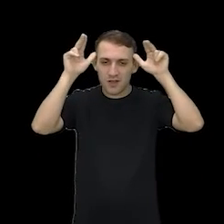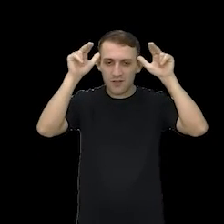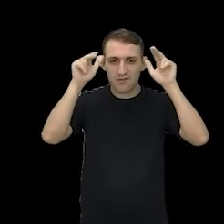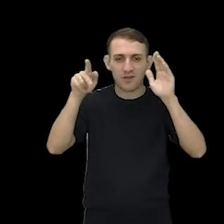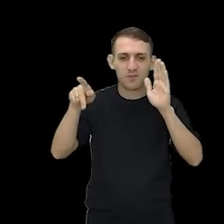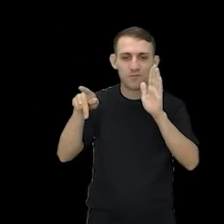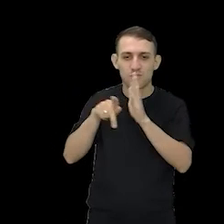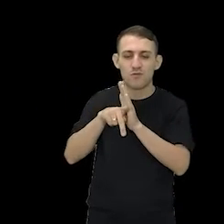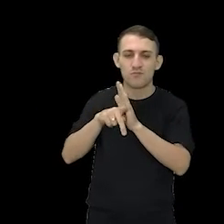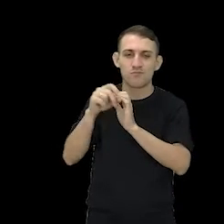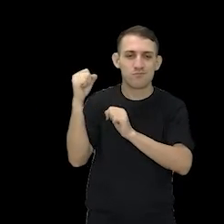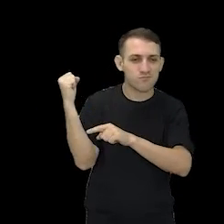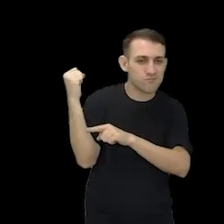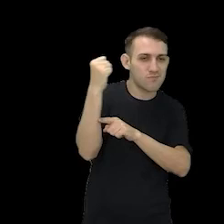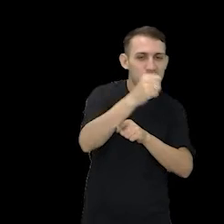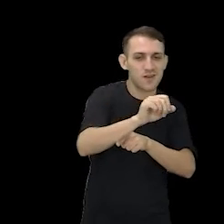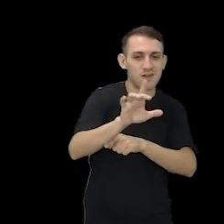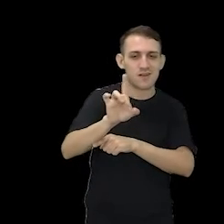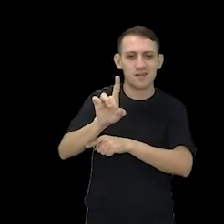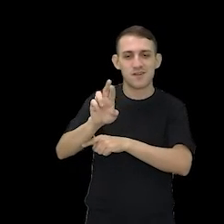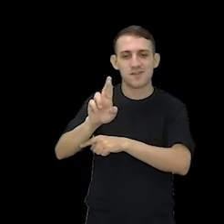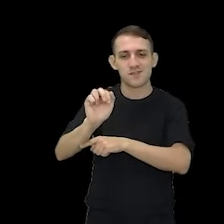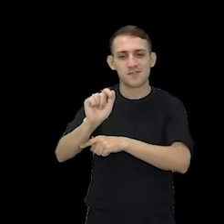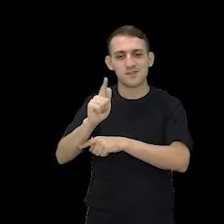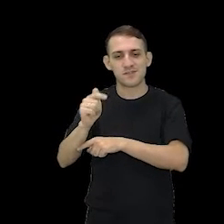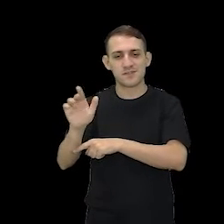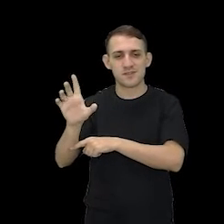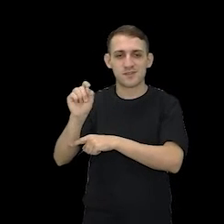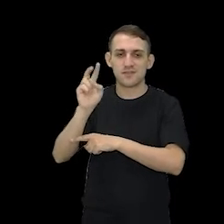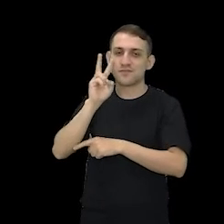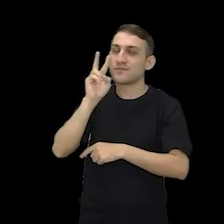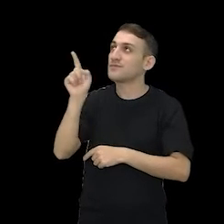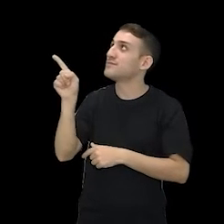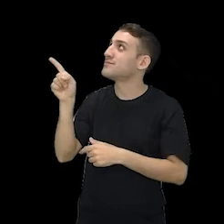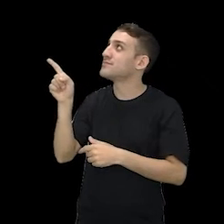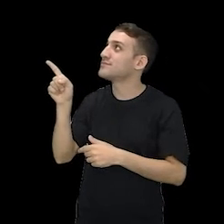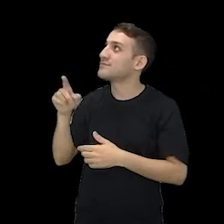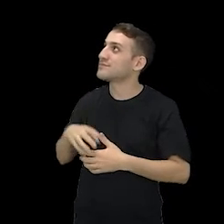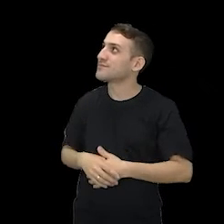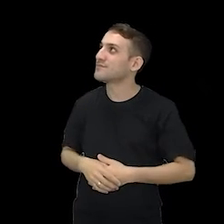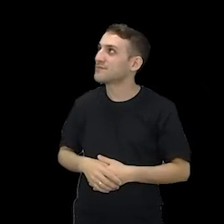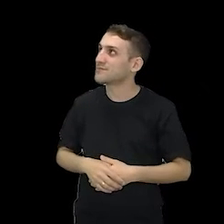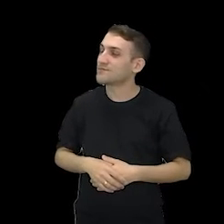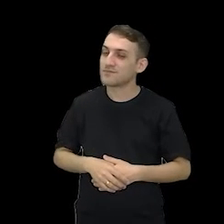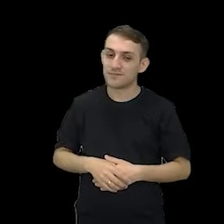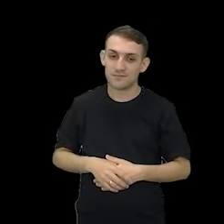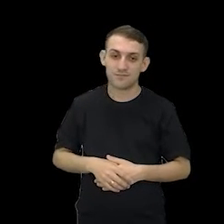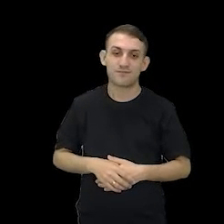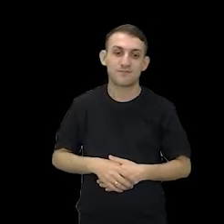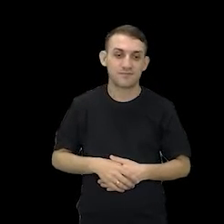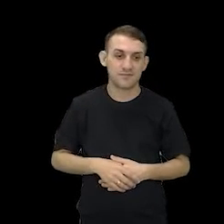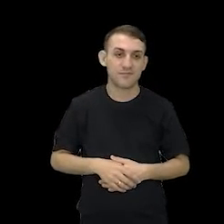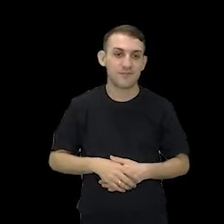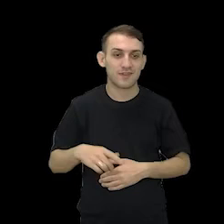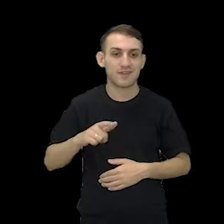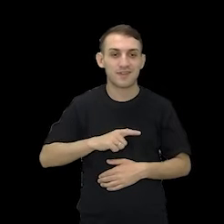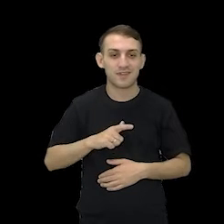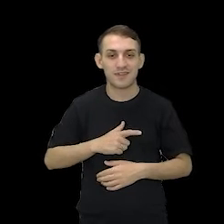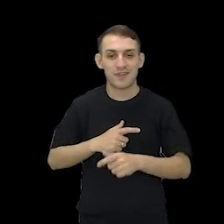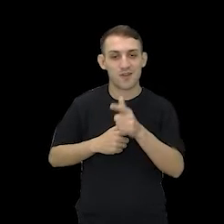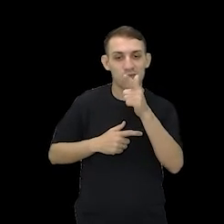matando o dragão. Ah, é. Em cima do cavalo, né? Não, você viu. Olha, professora Juliana, essa parte aqui mais